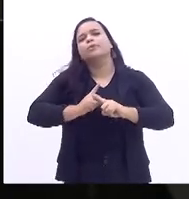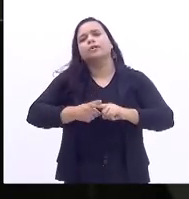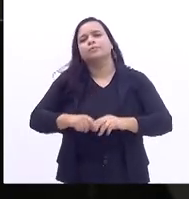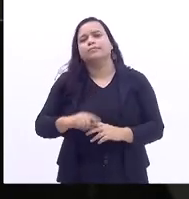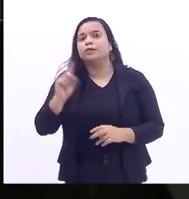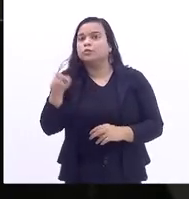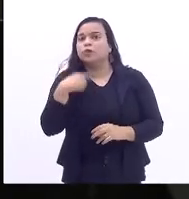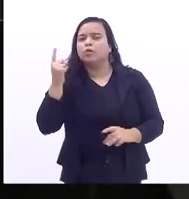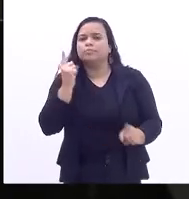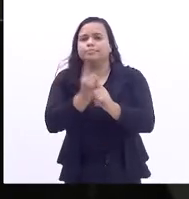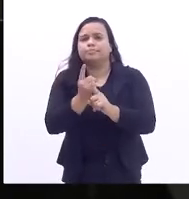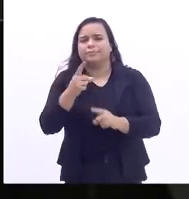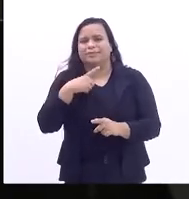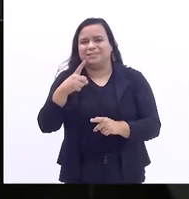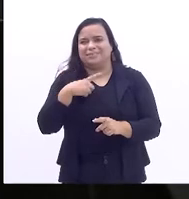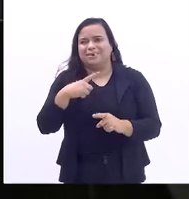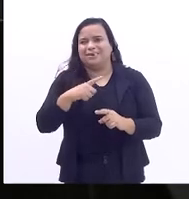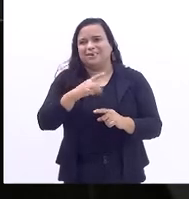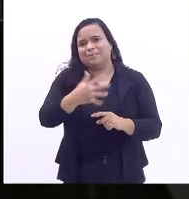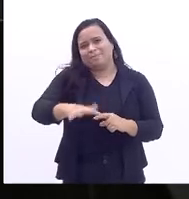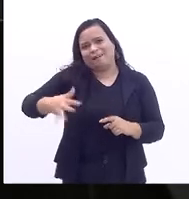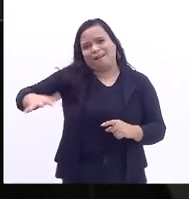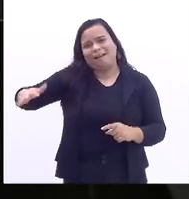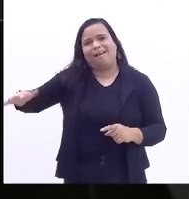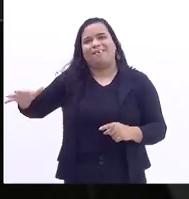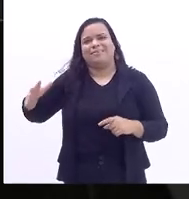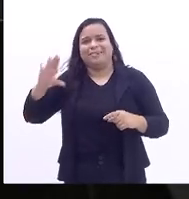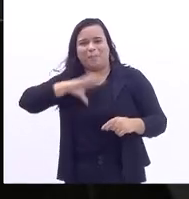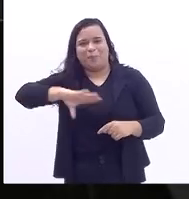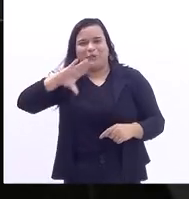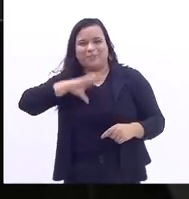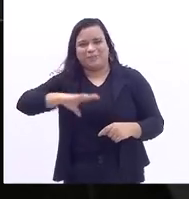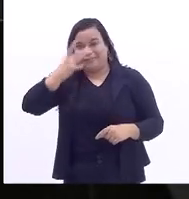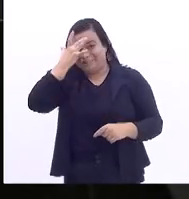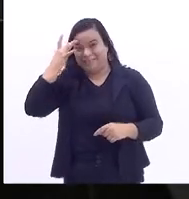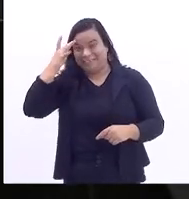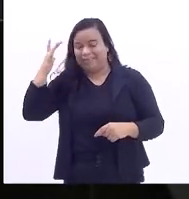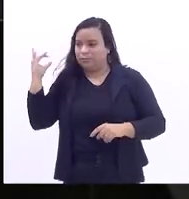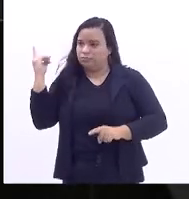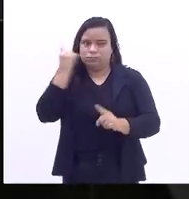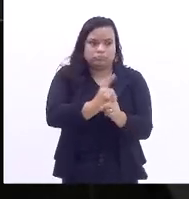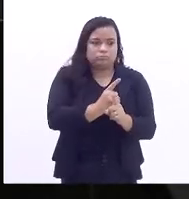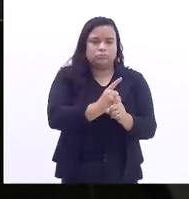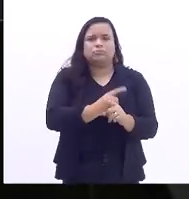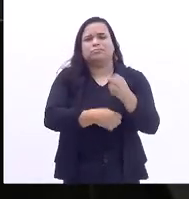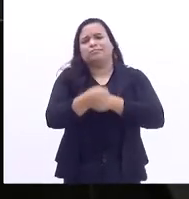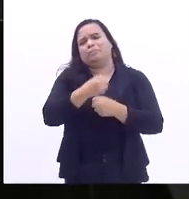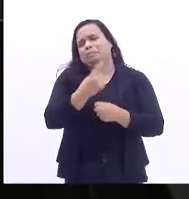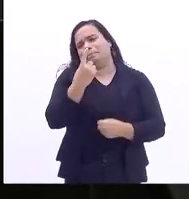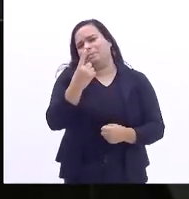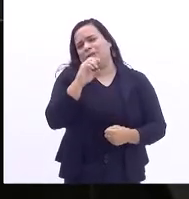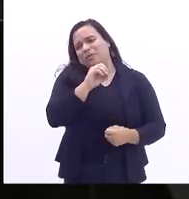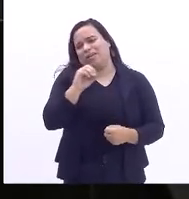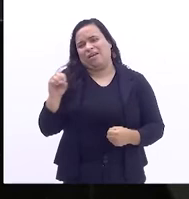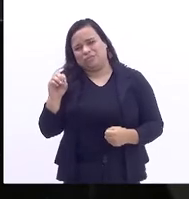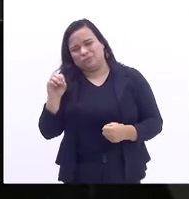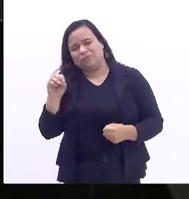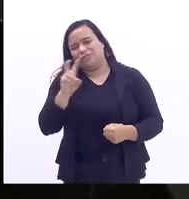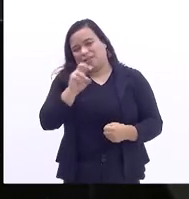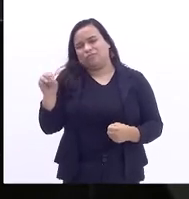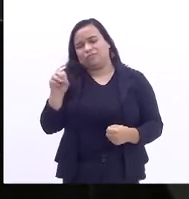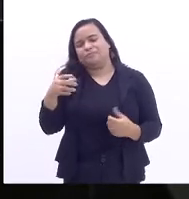fomos descobertos pelo mar, pelos portugueses, em 1500. Então, eu